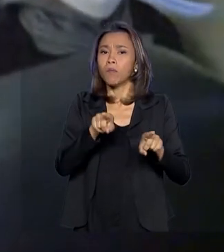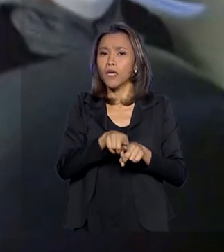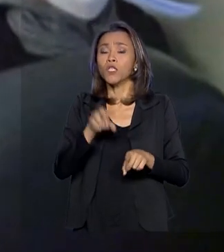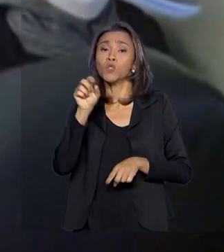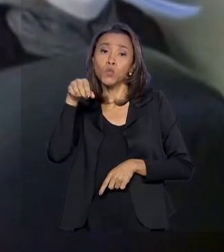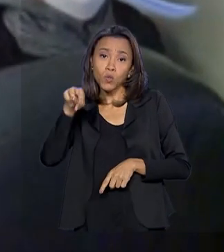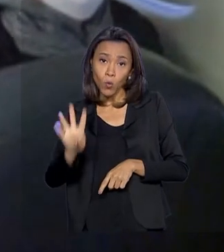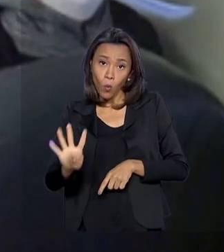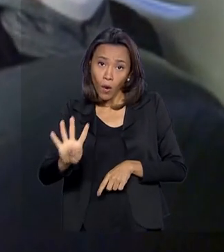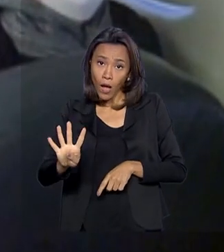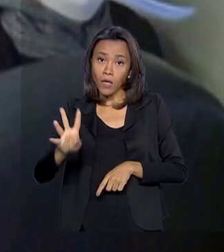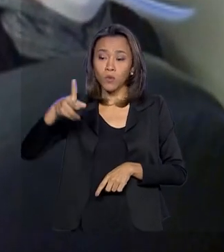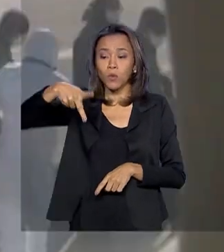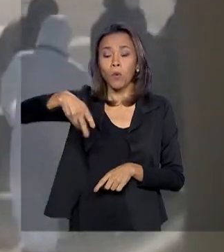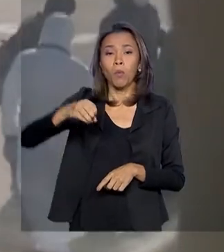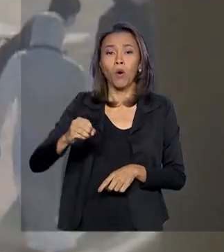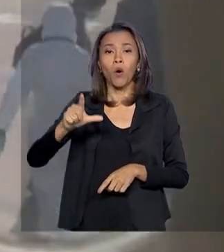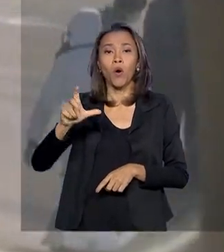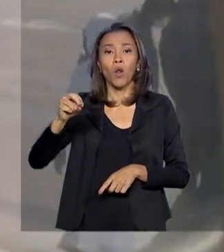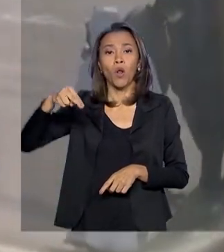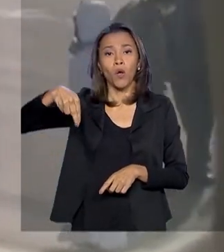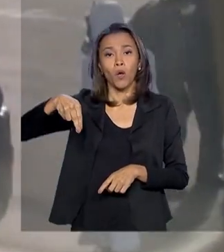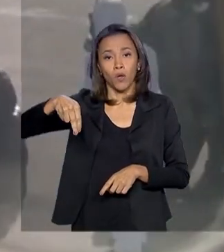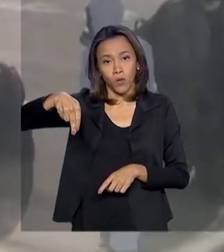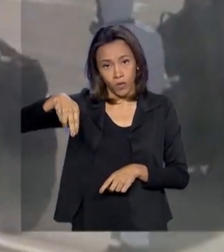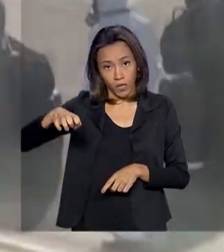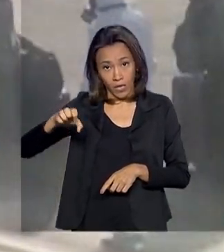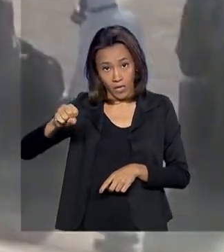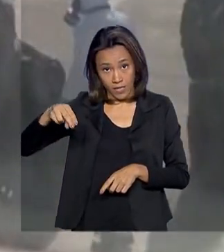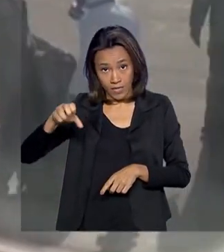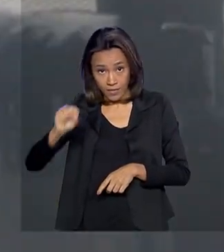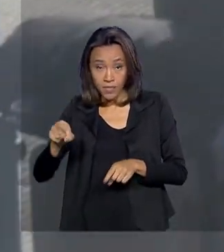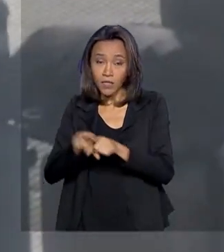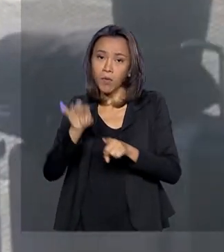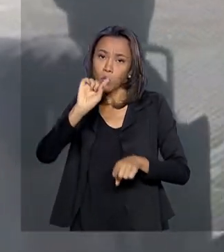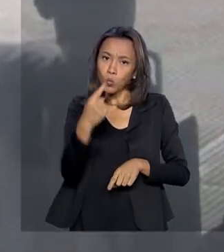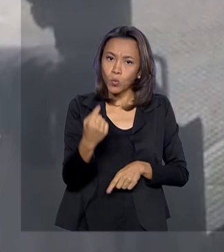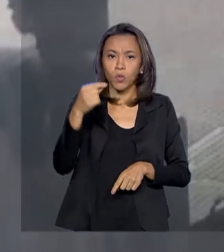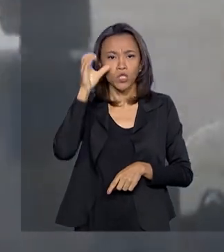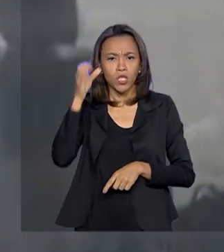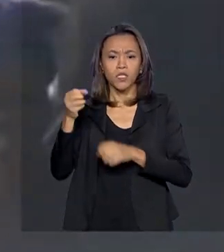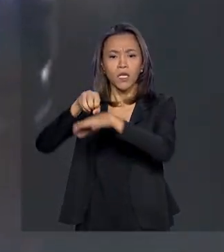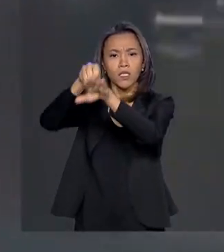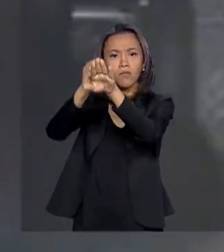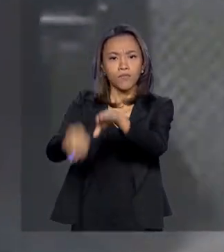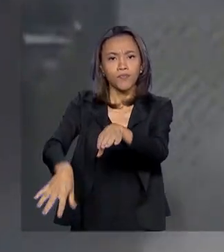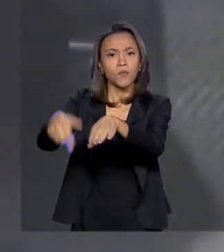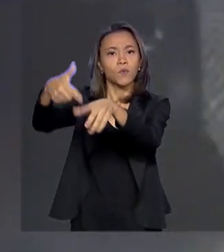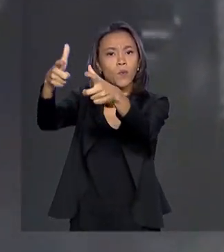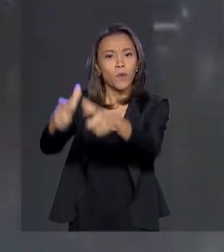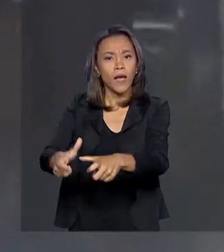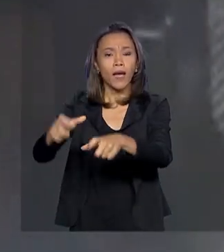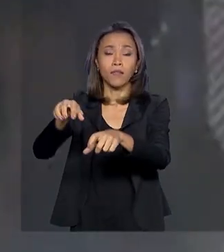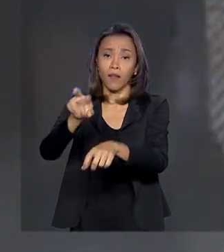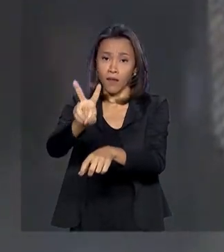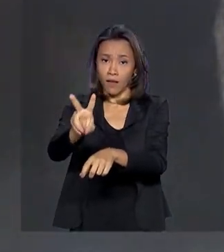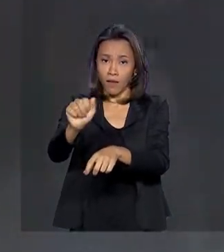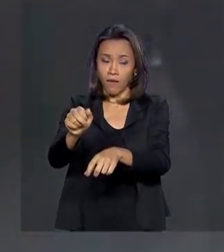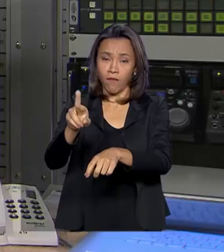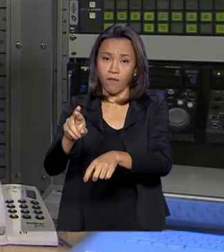quatro poloneses e um chinês. Eles desembarcaram em Varsóvia, na Polônia, um dos locais de escala para